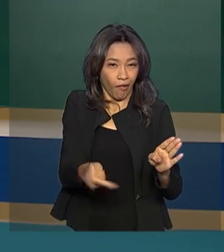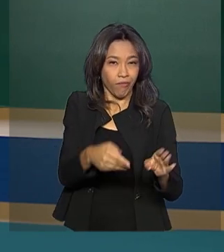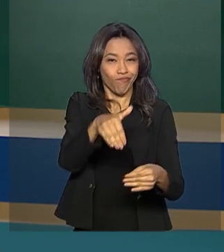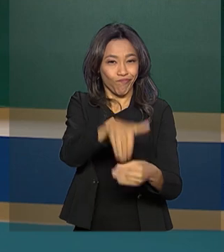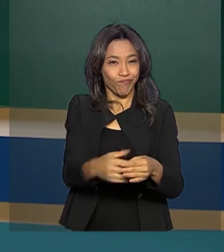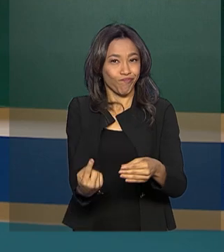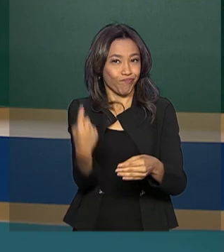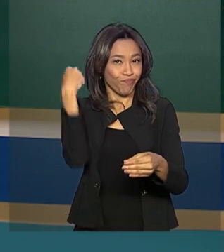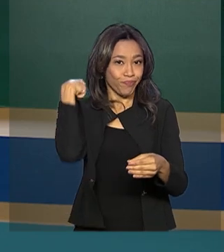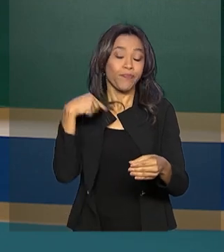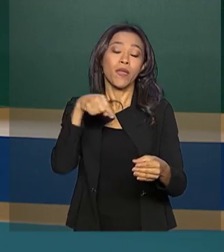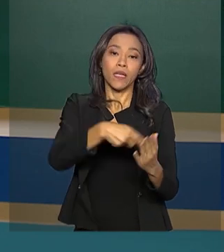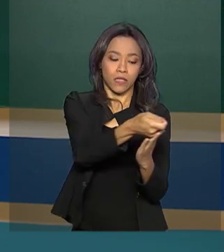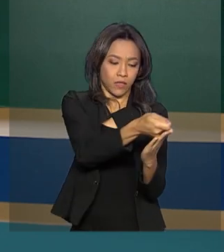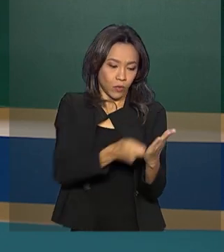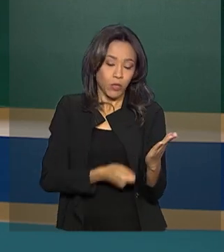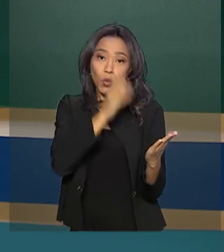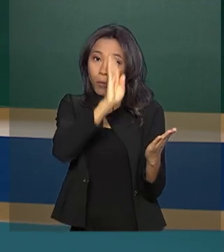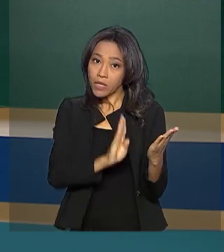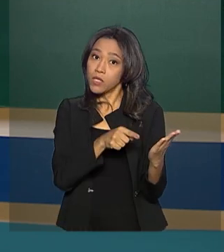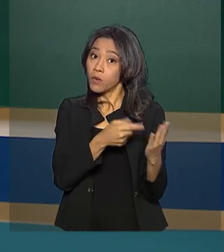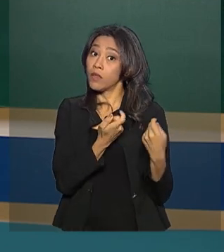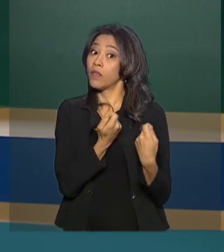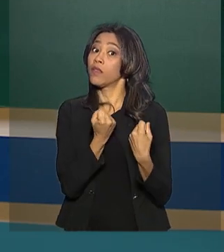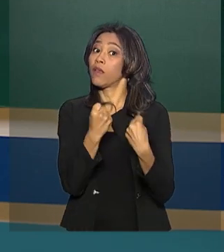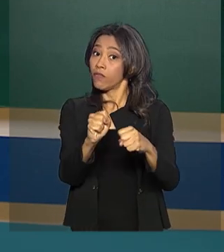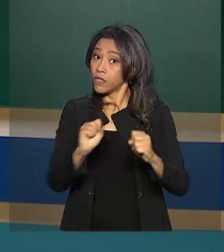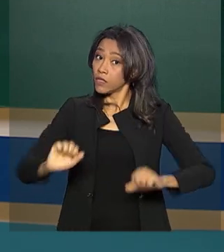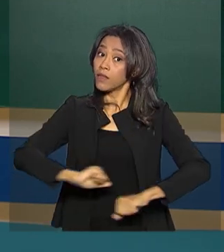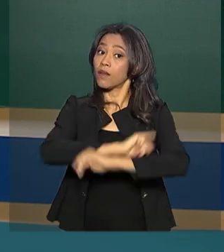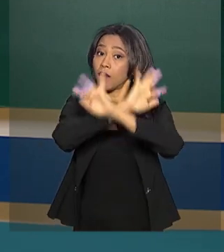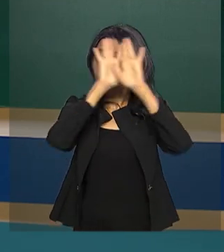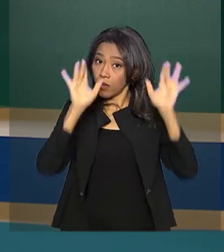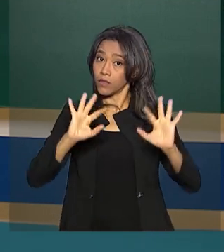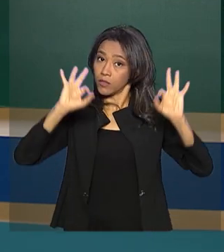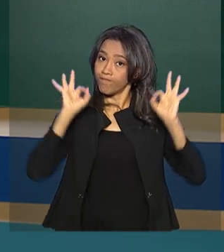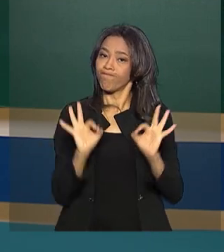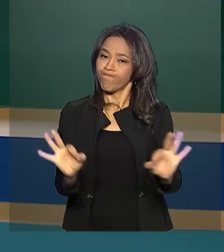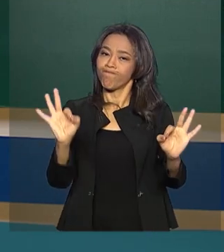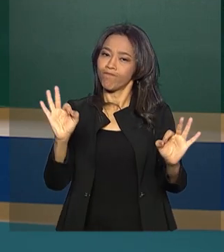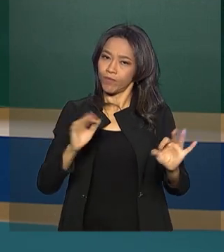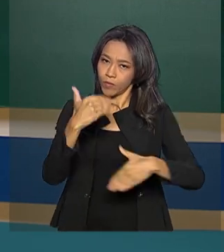Ainda segundo a nota, o Brasil defende absoluta transparência e legitimidade no processo.